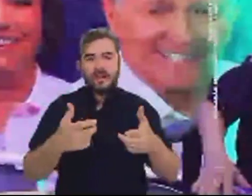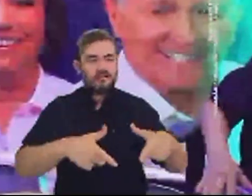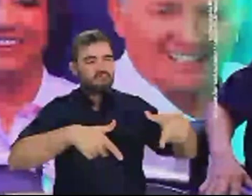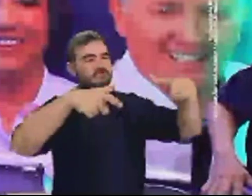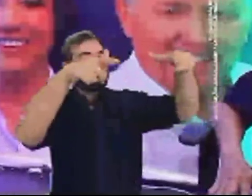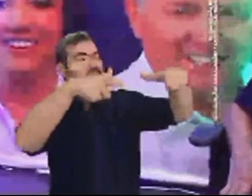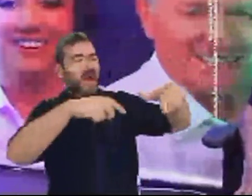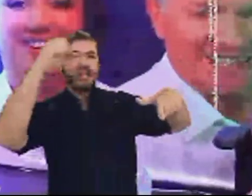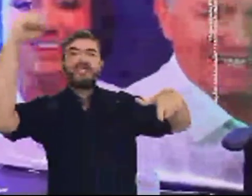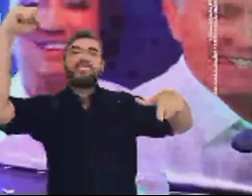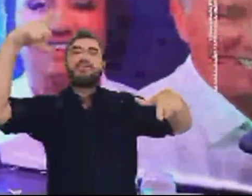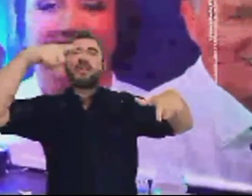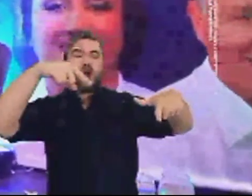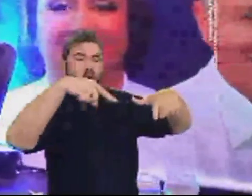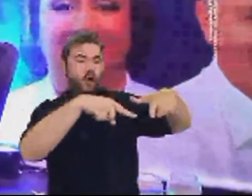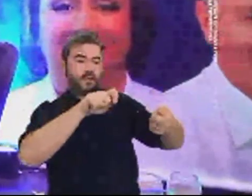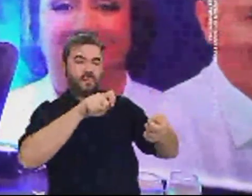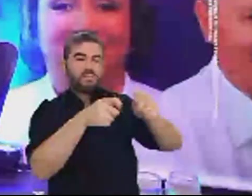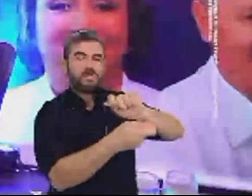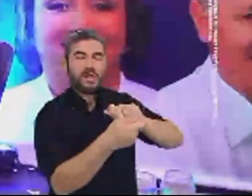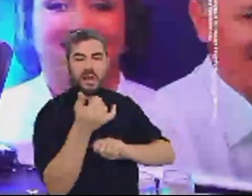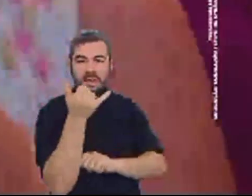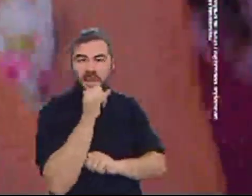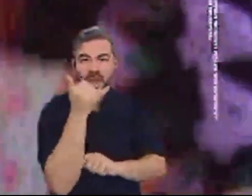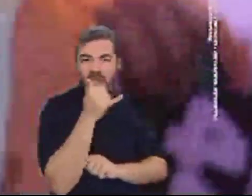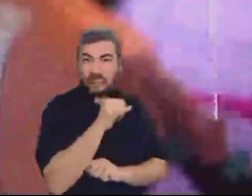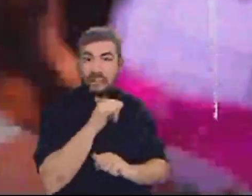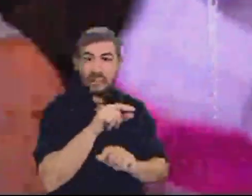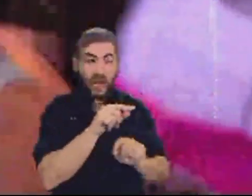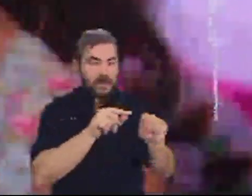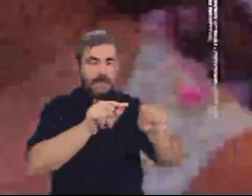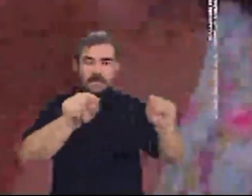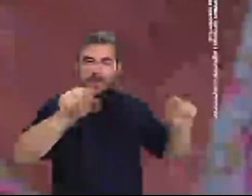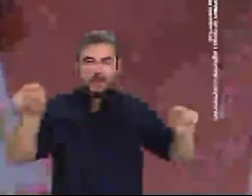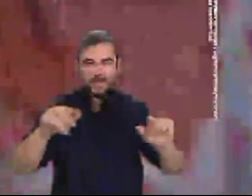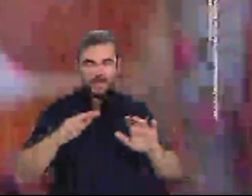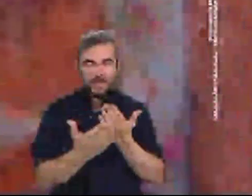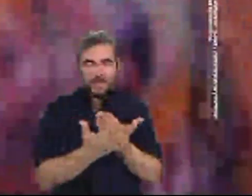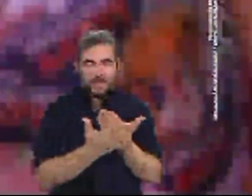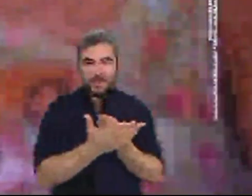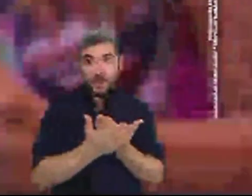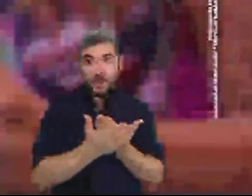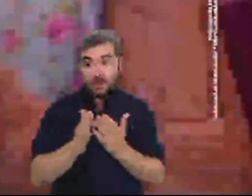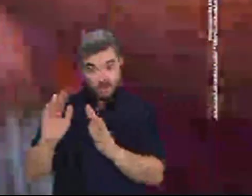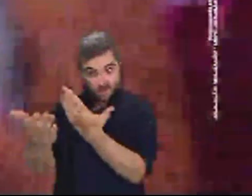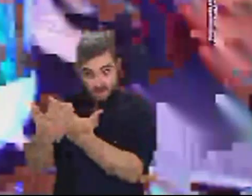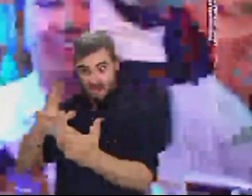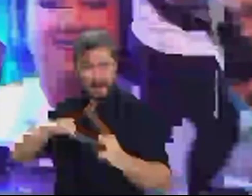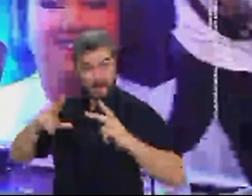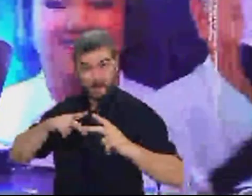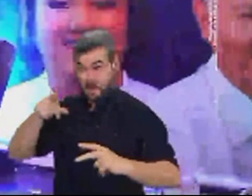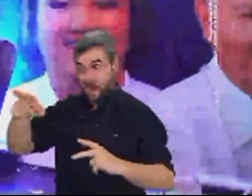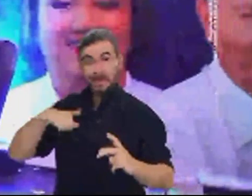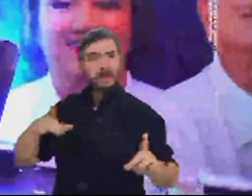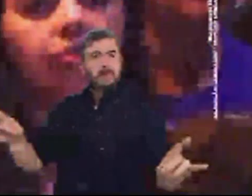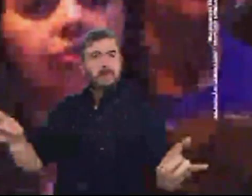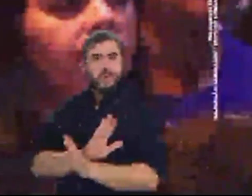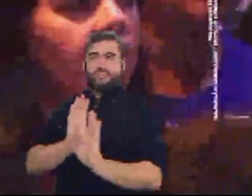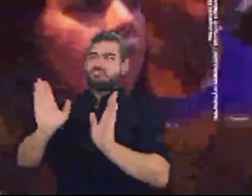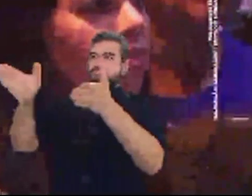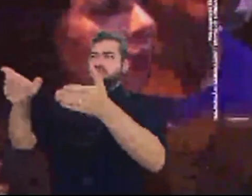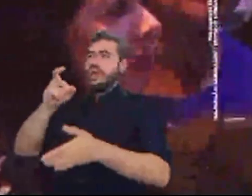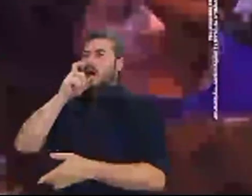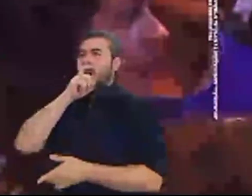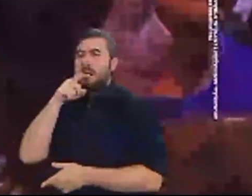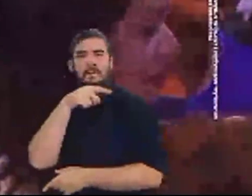as boas escolas todas elas elas têm ar-condicionado e por que que o estudante da escola pública não pode ter pode